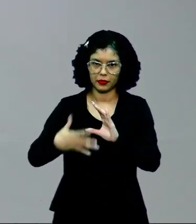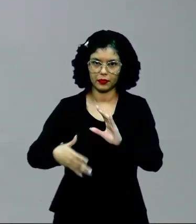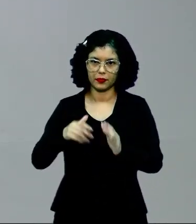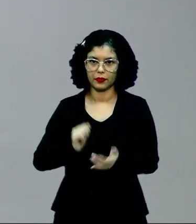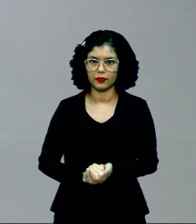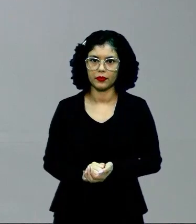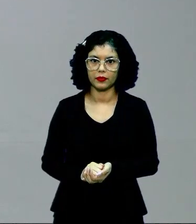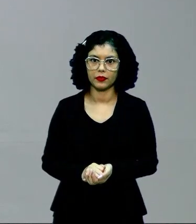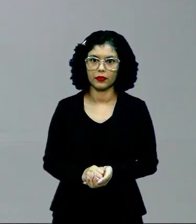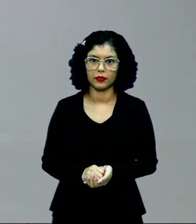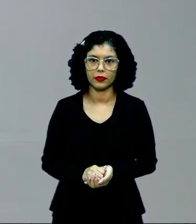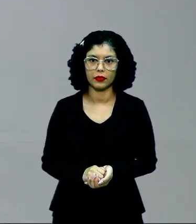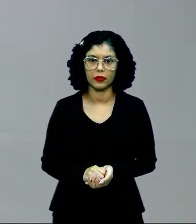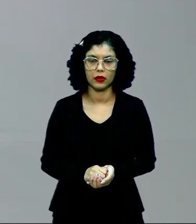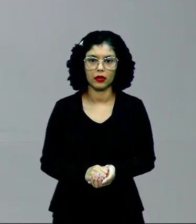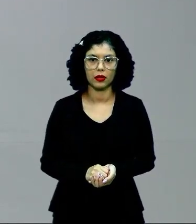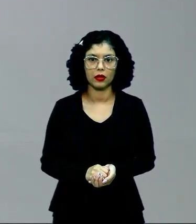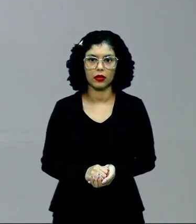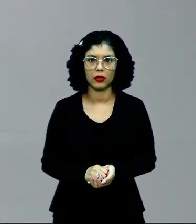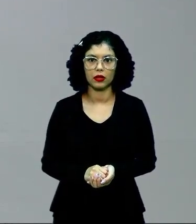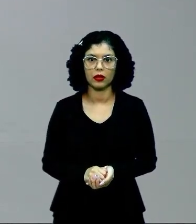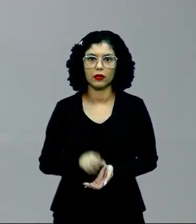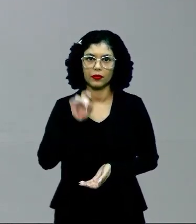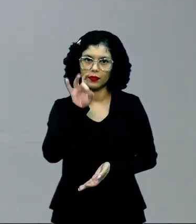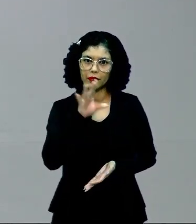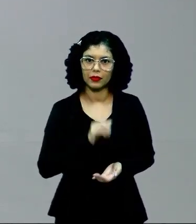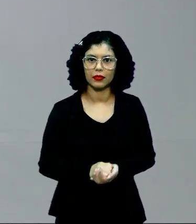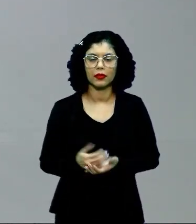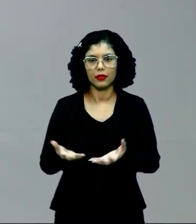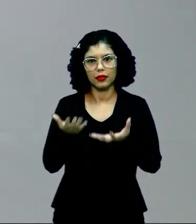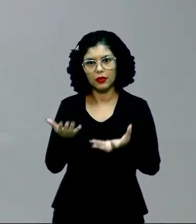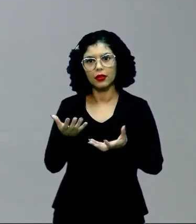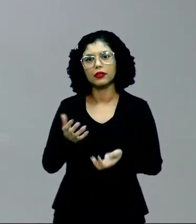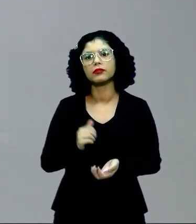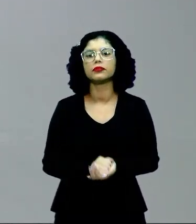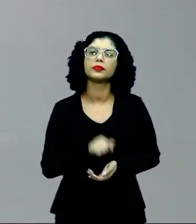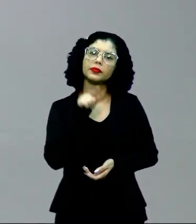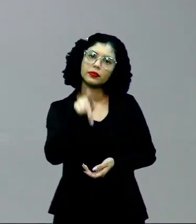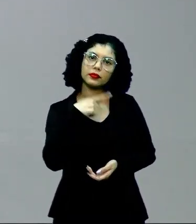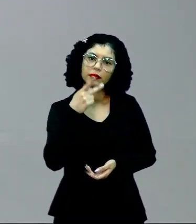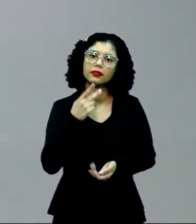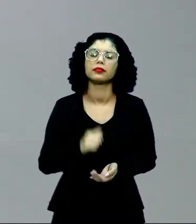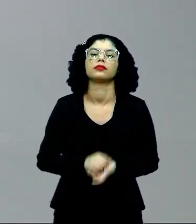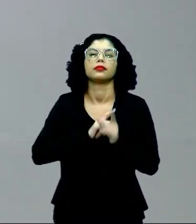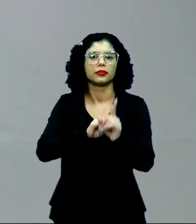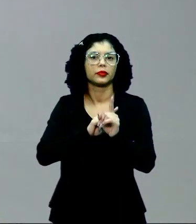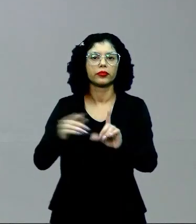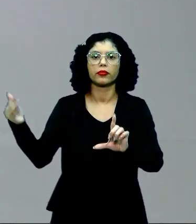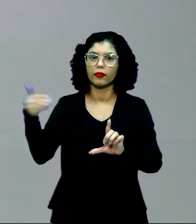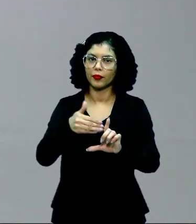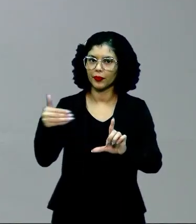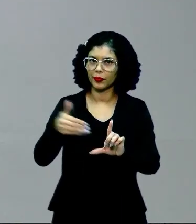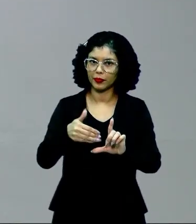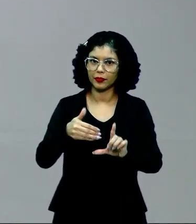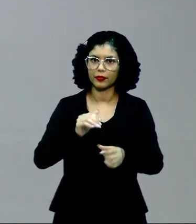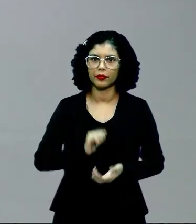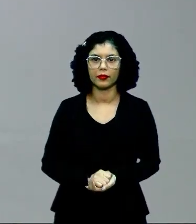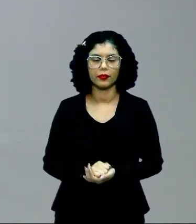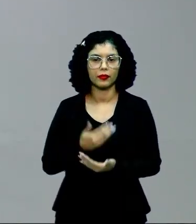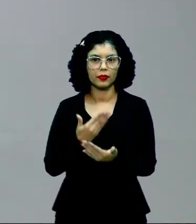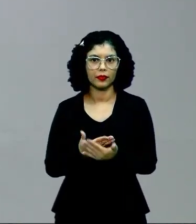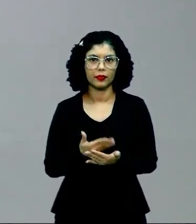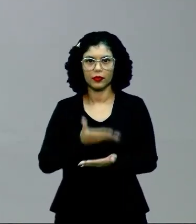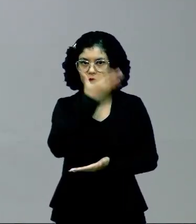modernista. Bom, vamos lá. Por hoje é só. Queria dizer para você acompanhar as nossas aulas na plataforma,